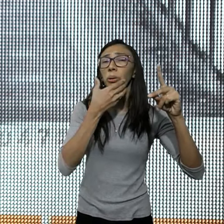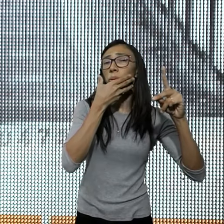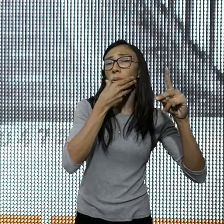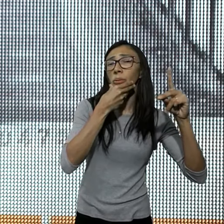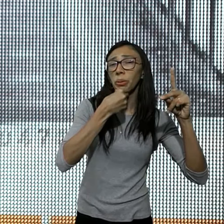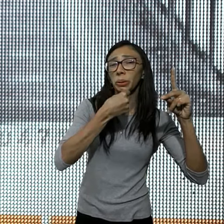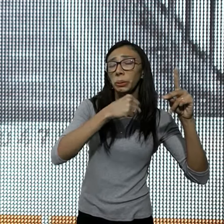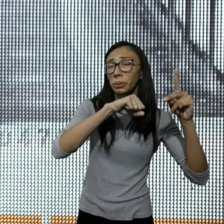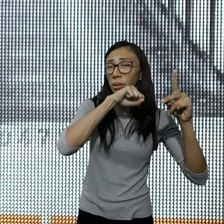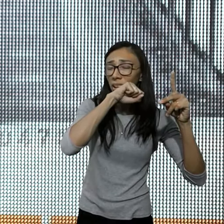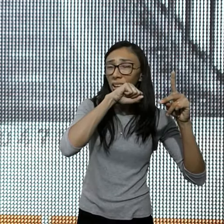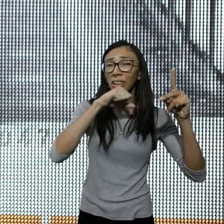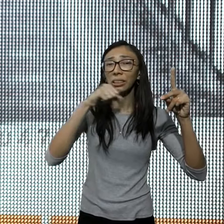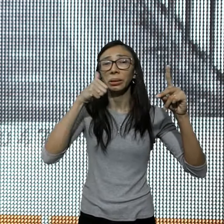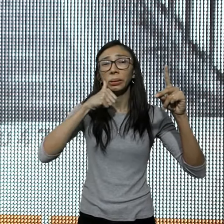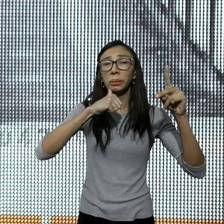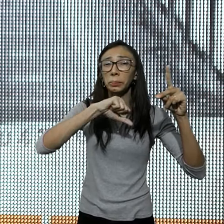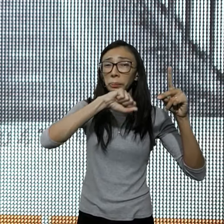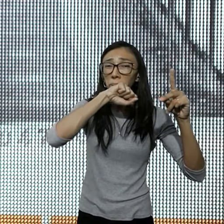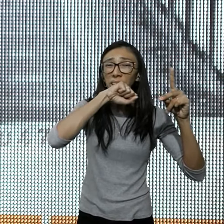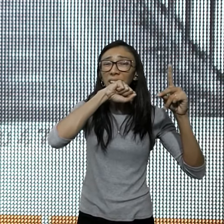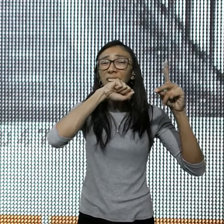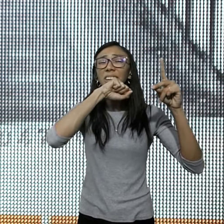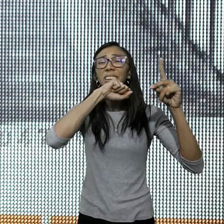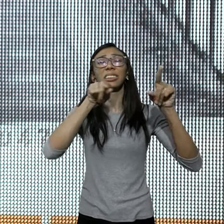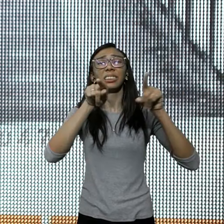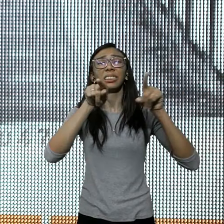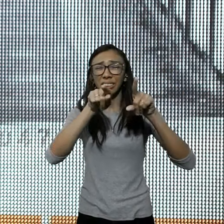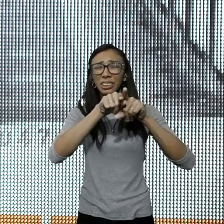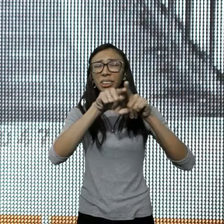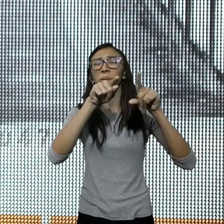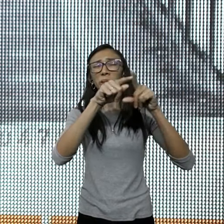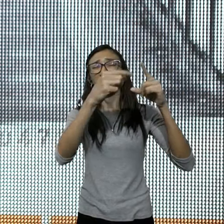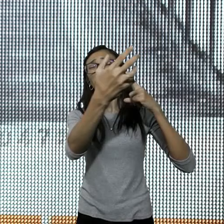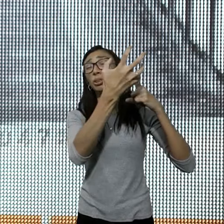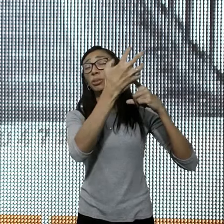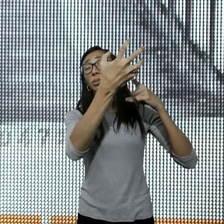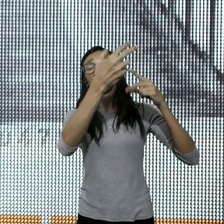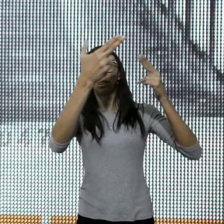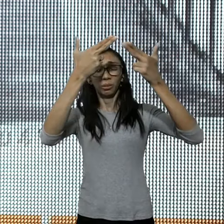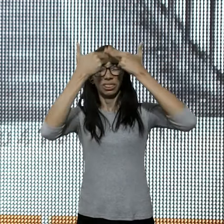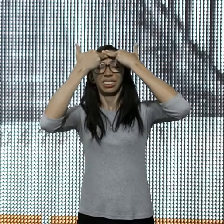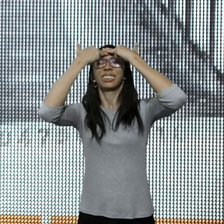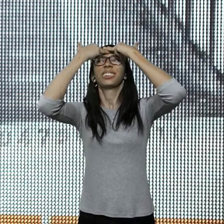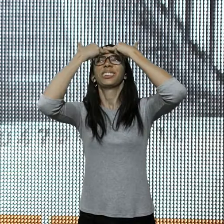responsáveis, por trazer, esses traumas, e distorções, na sua identidade,